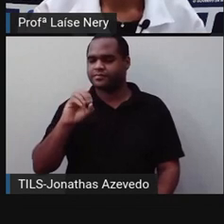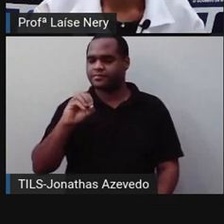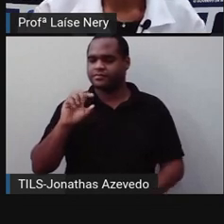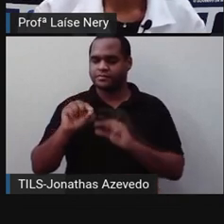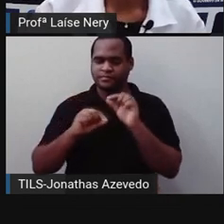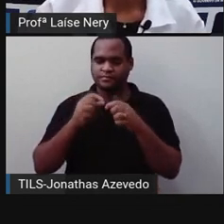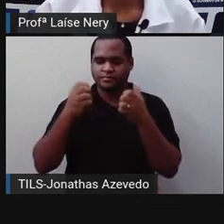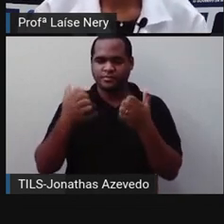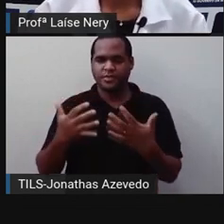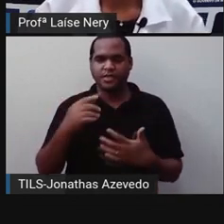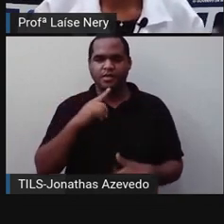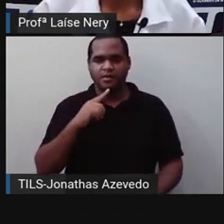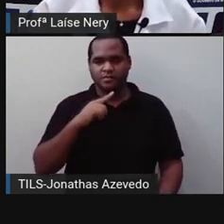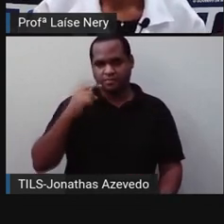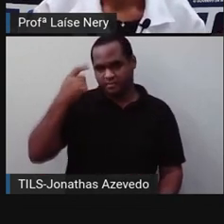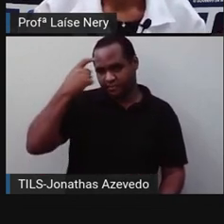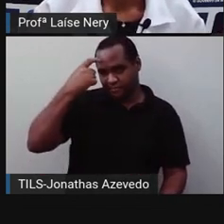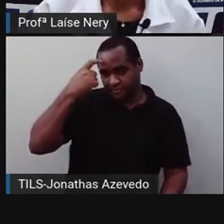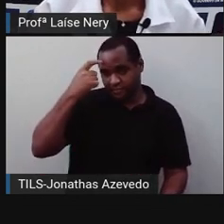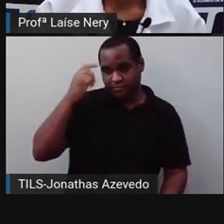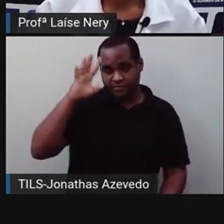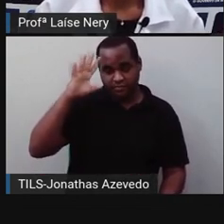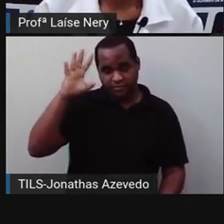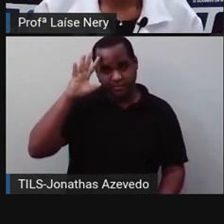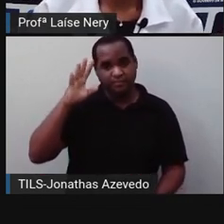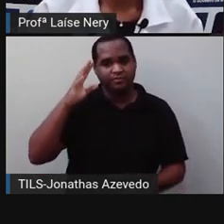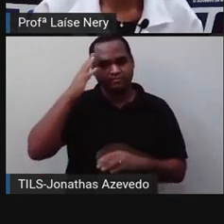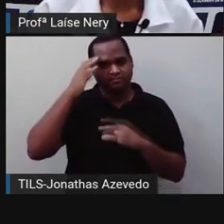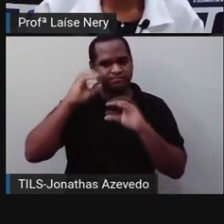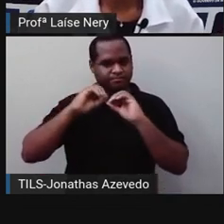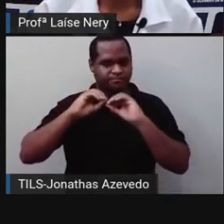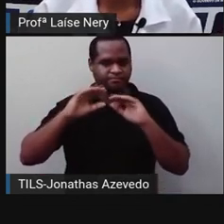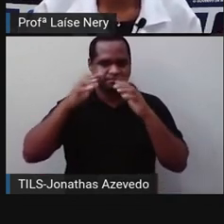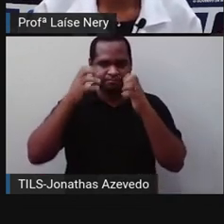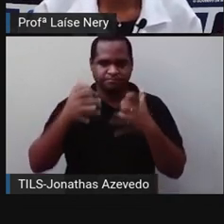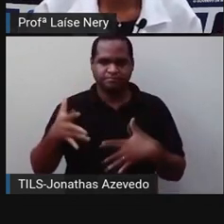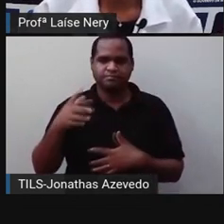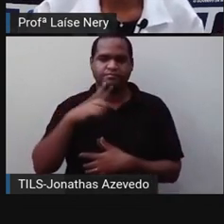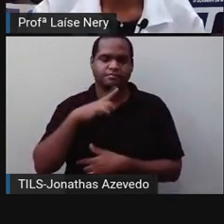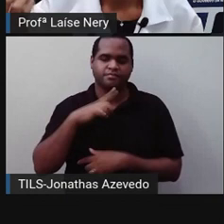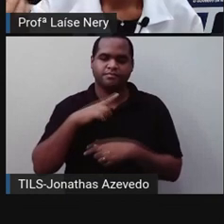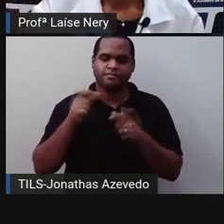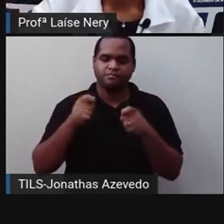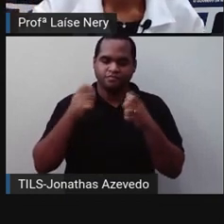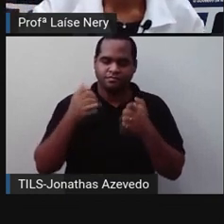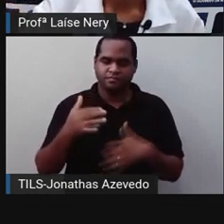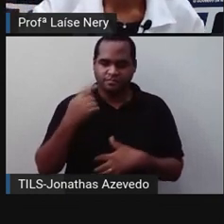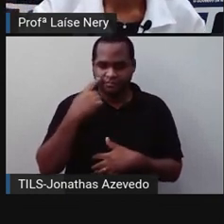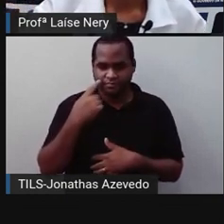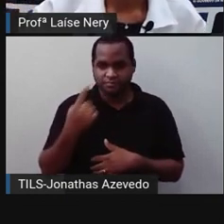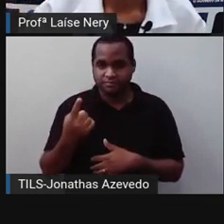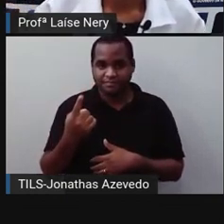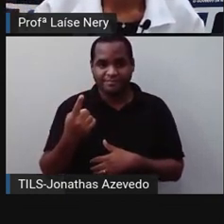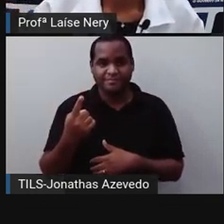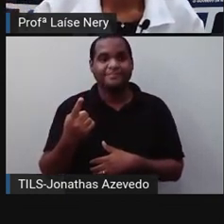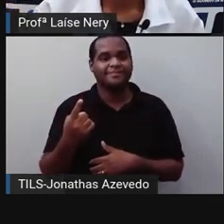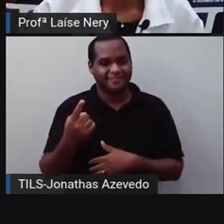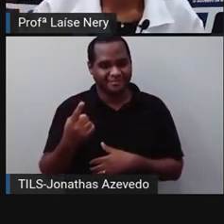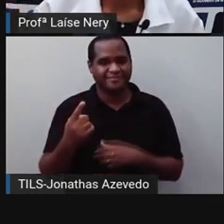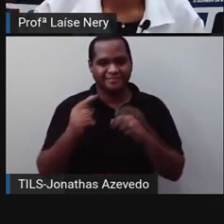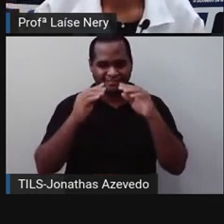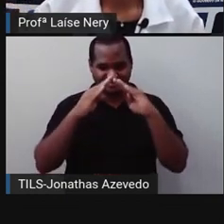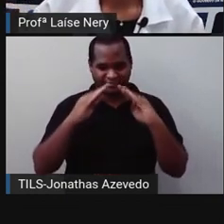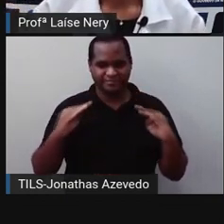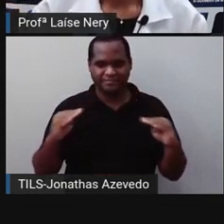pensar muito, você pode entender e já observar que ele é formado por triângulos, não é verdade?